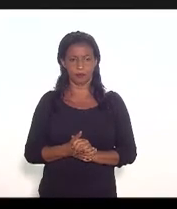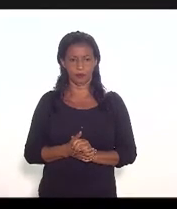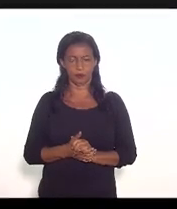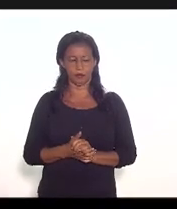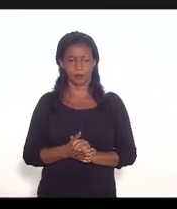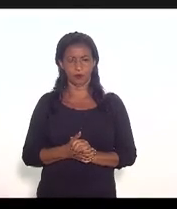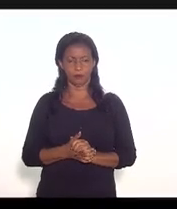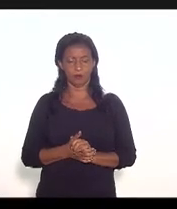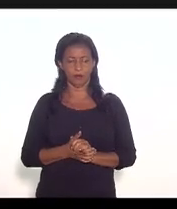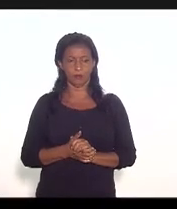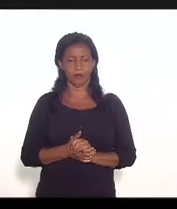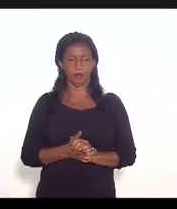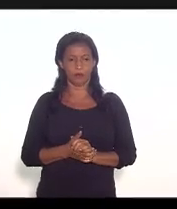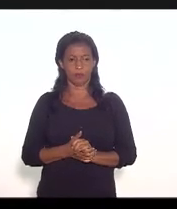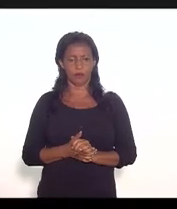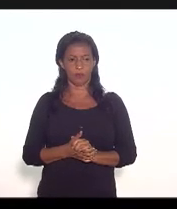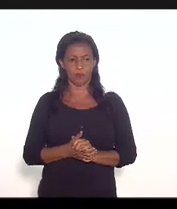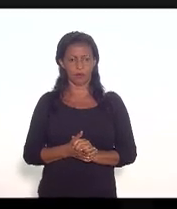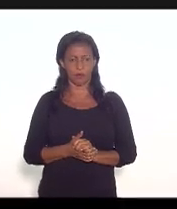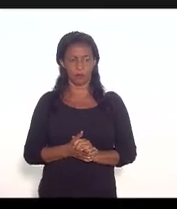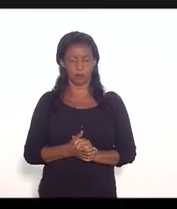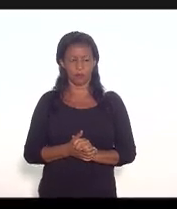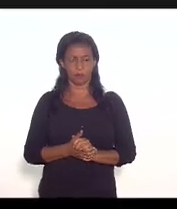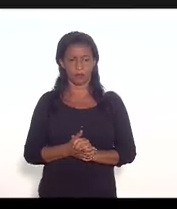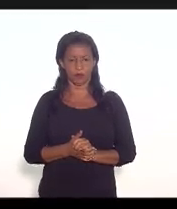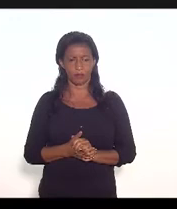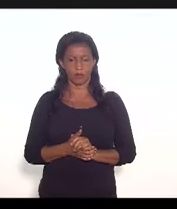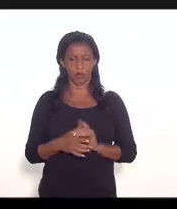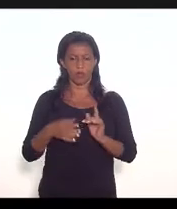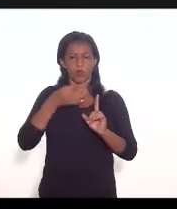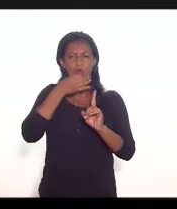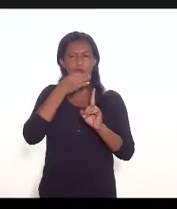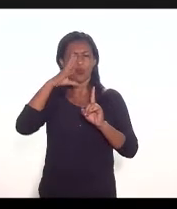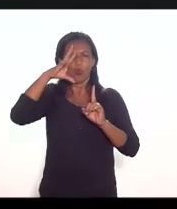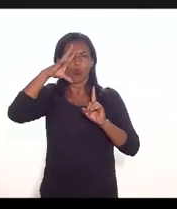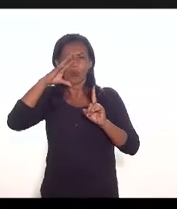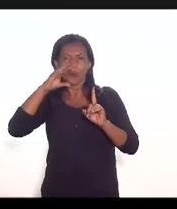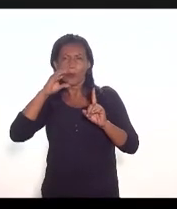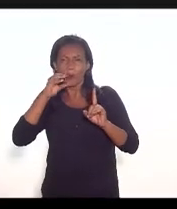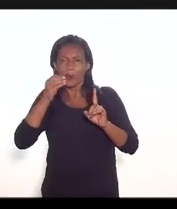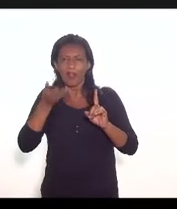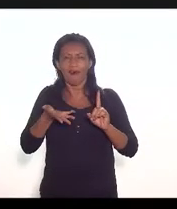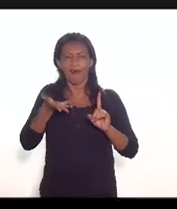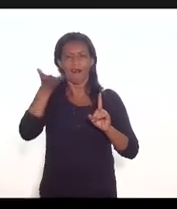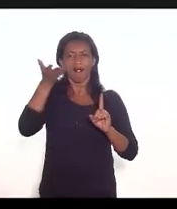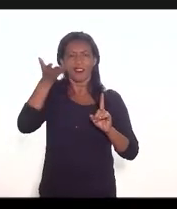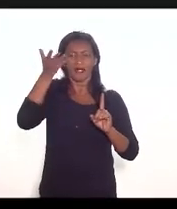representantes Felipe fala mais perto do microfone que está muito baixo ver se melhorou aqui agora